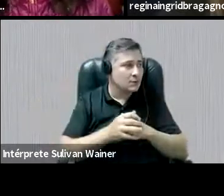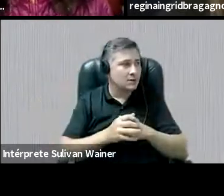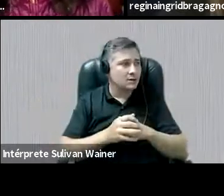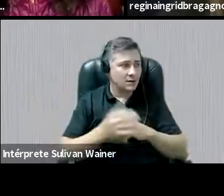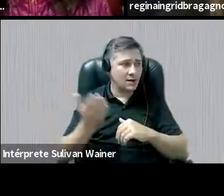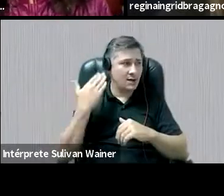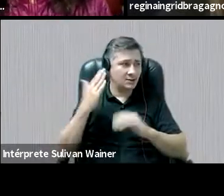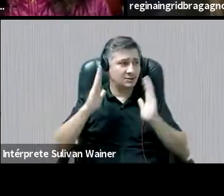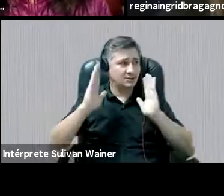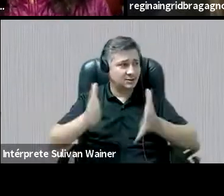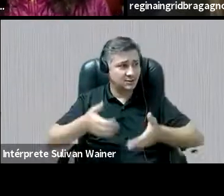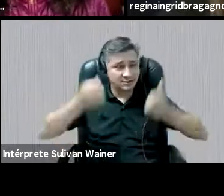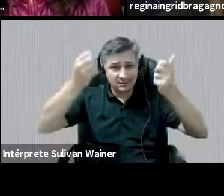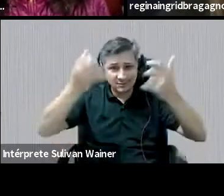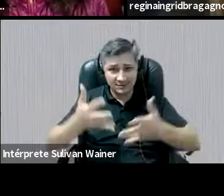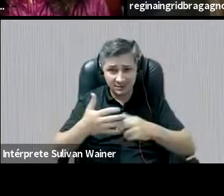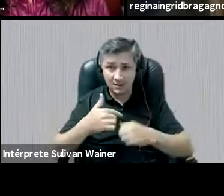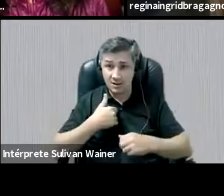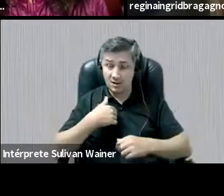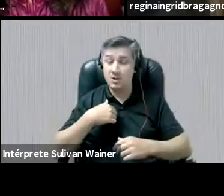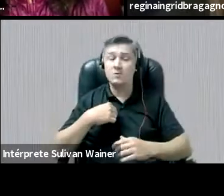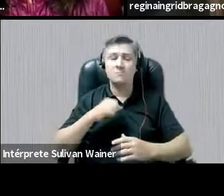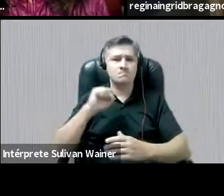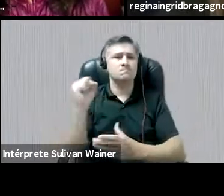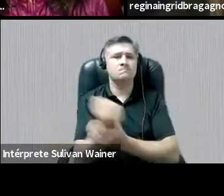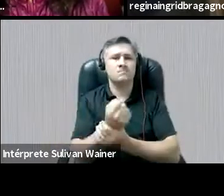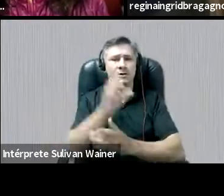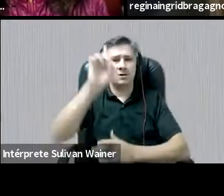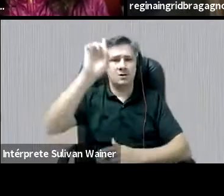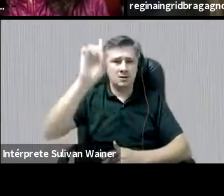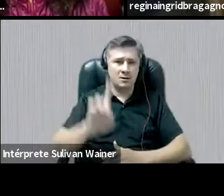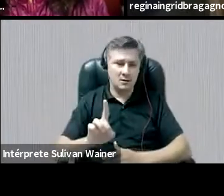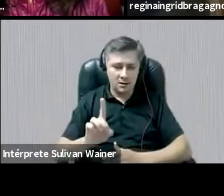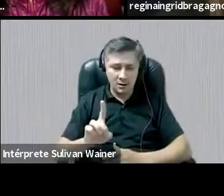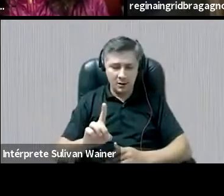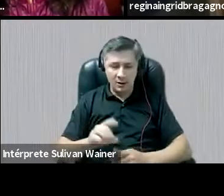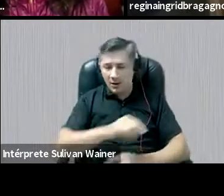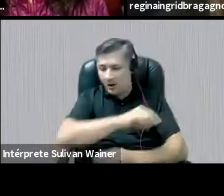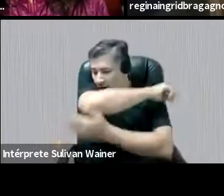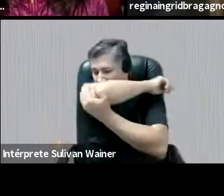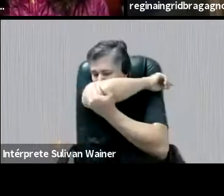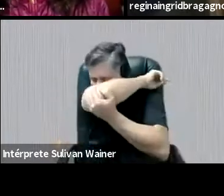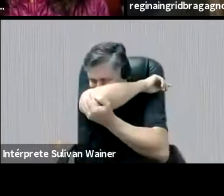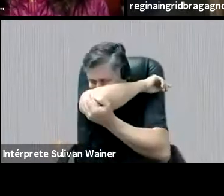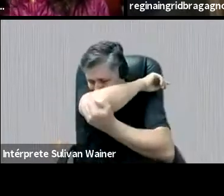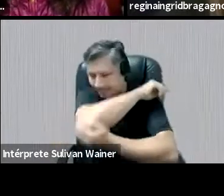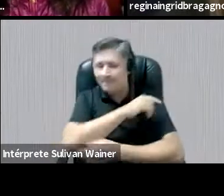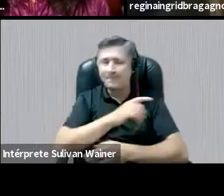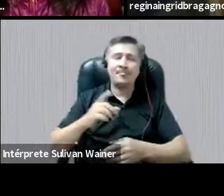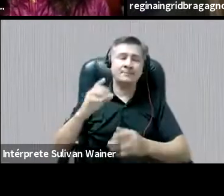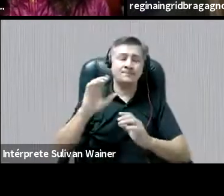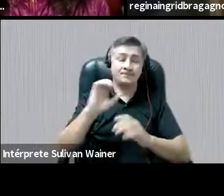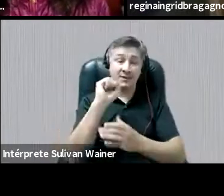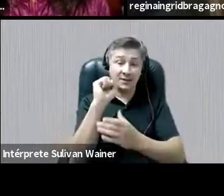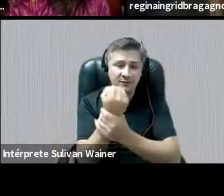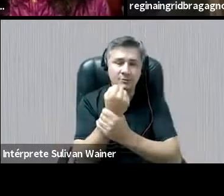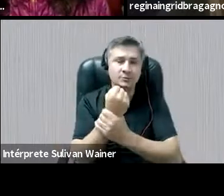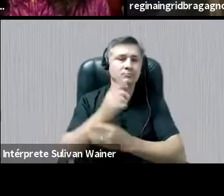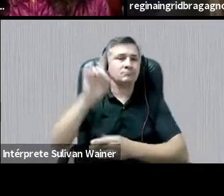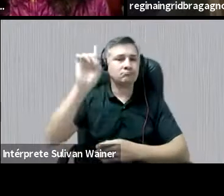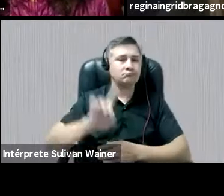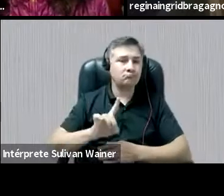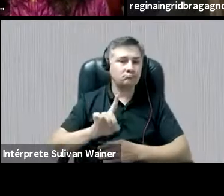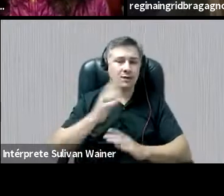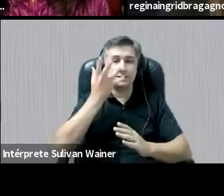falei anteriormente, eu sou uma defensora dos direitos, né? Das crianças é meu tema de estudo,